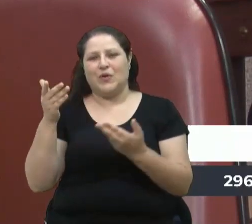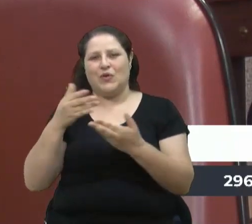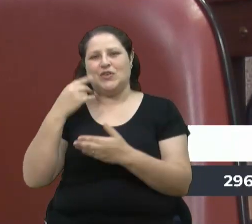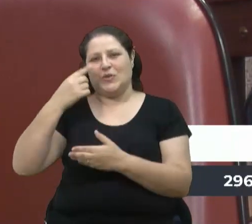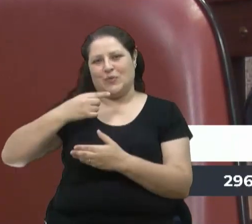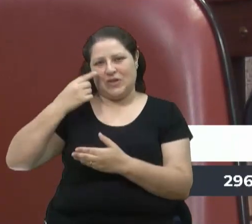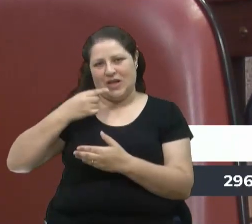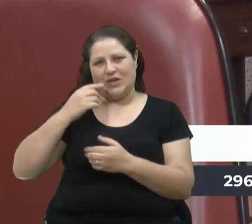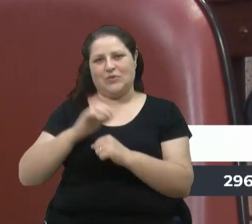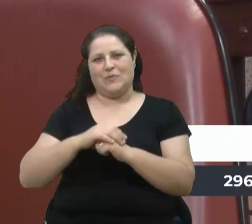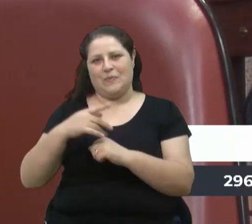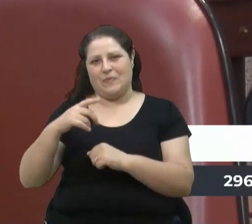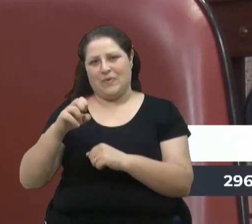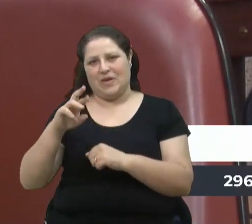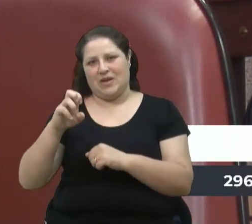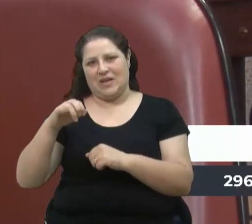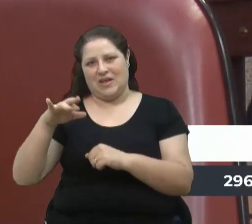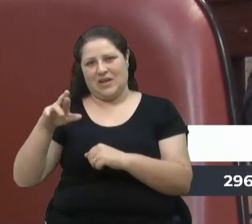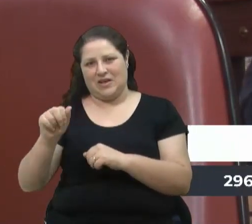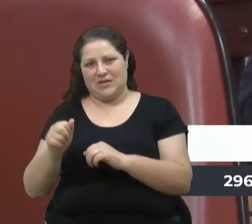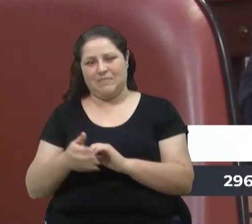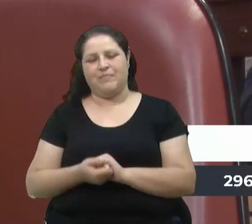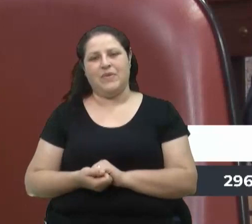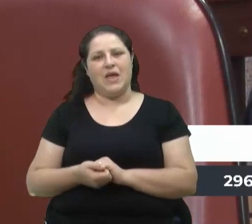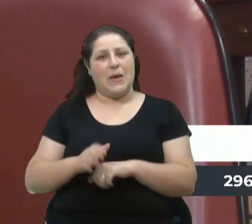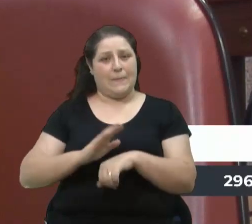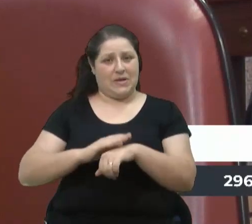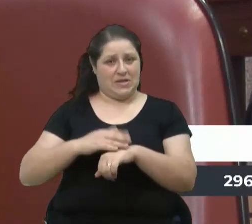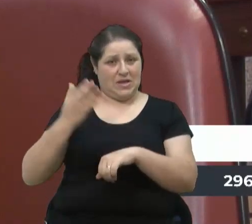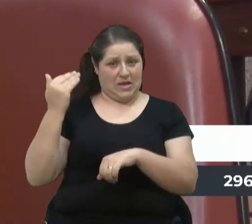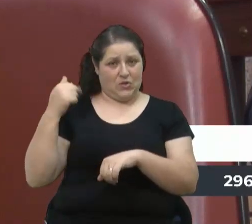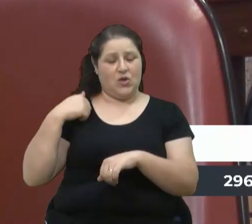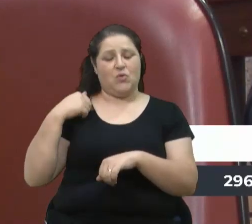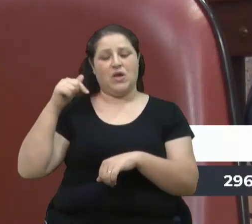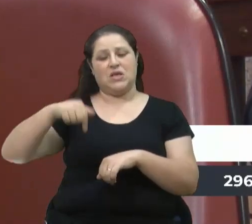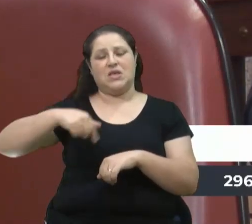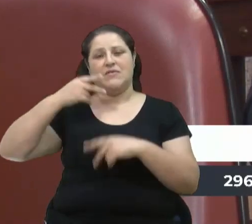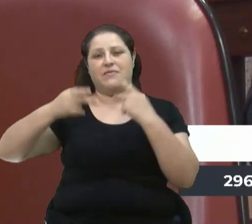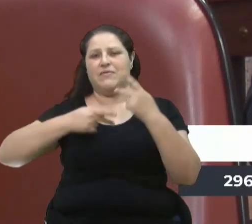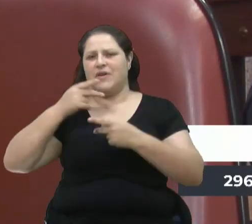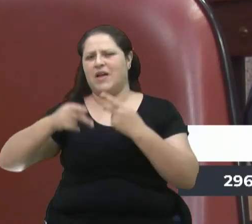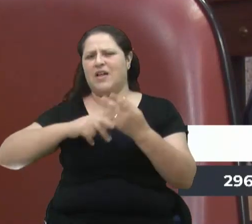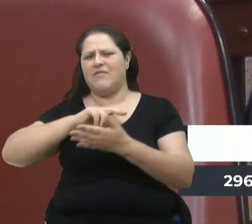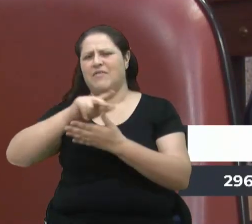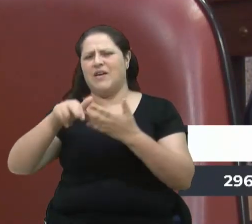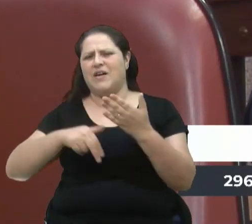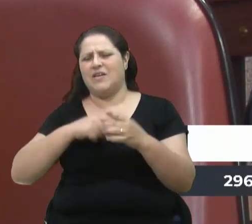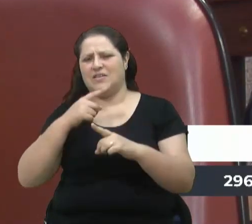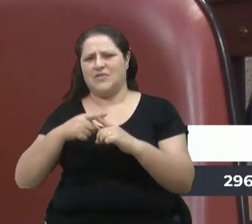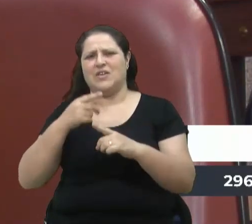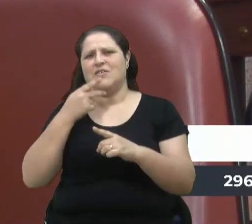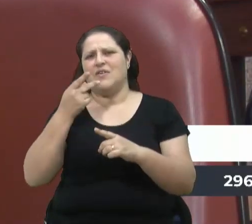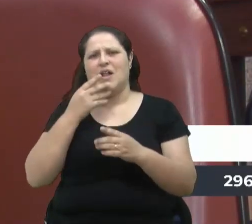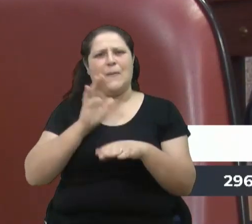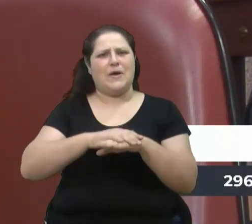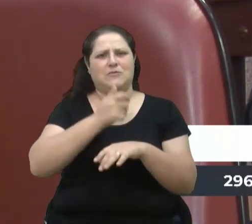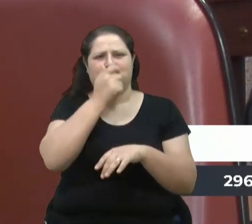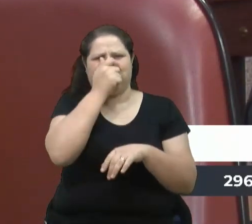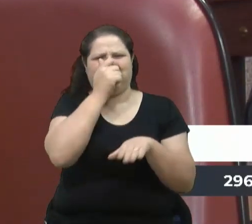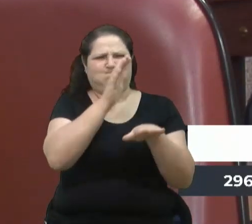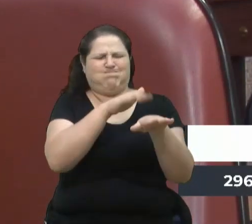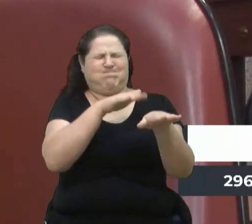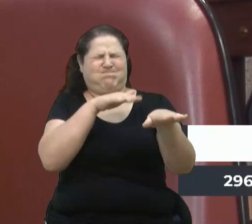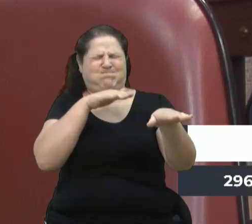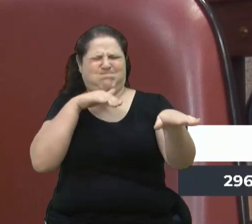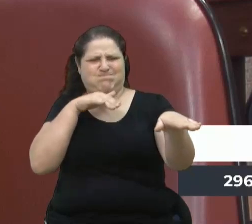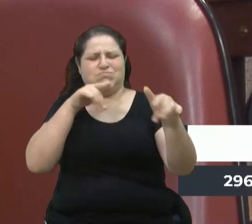dizer que naquela ocasião, eu falava aqui nessa casa, muitas vezes, que nós tínhamos o gargalo, vereador Lucas, o maior gargalo do trânsito que nós